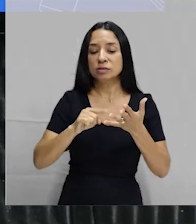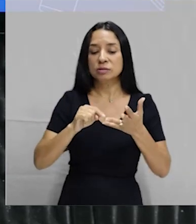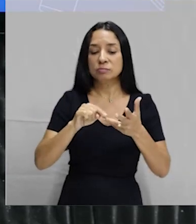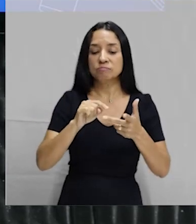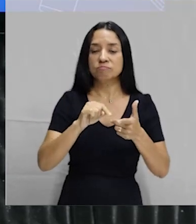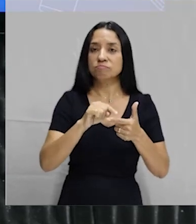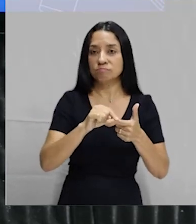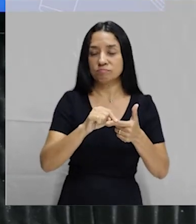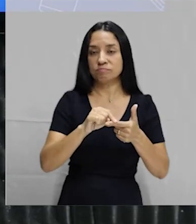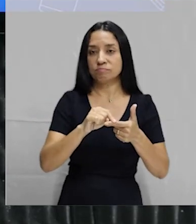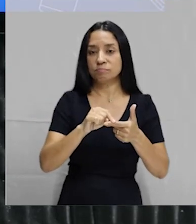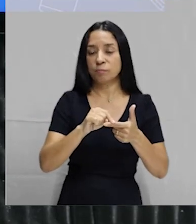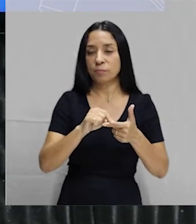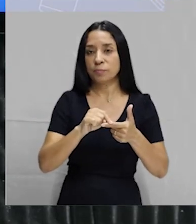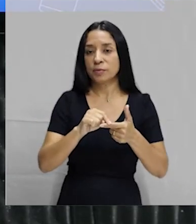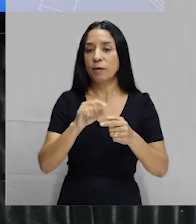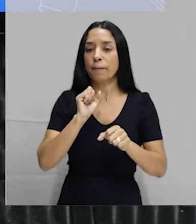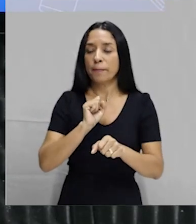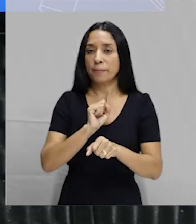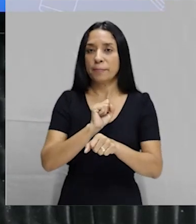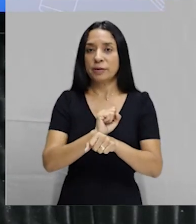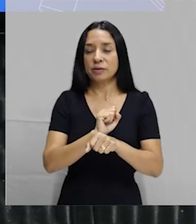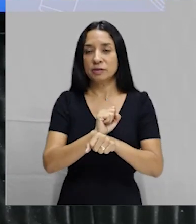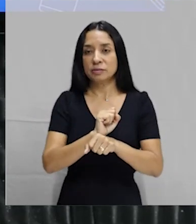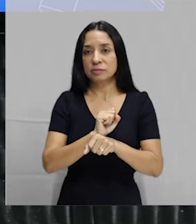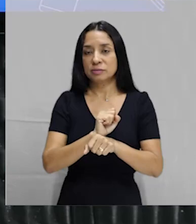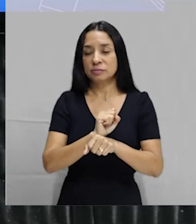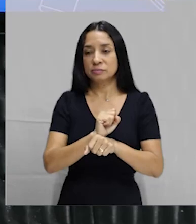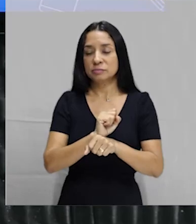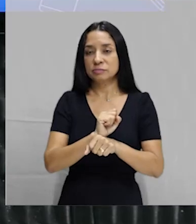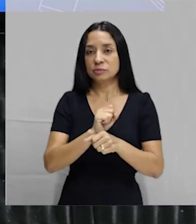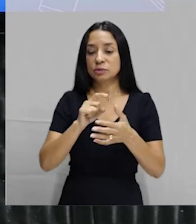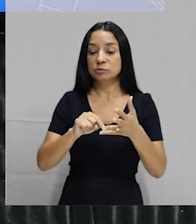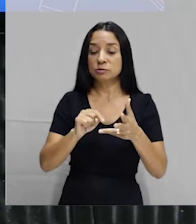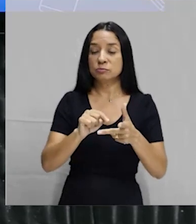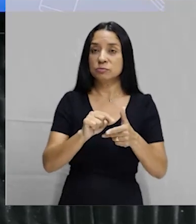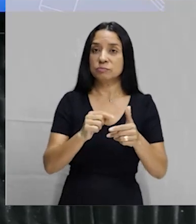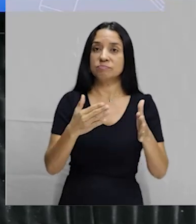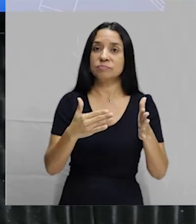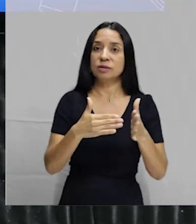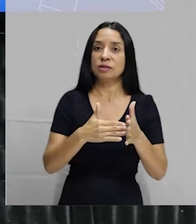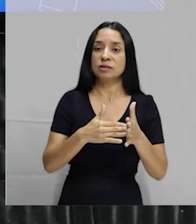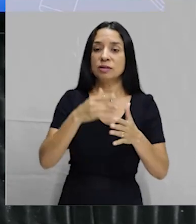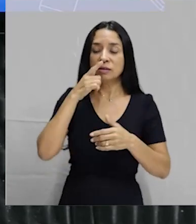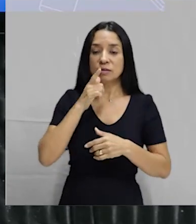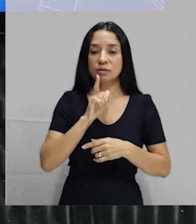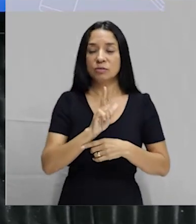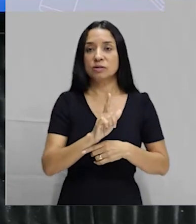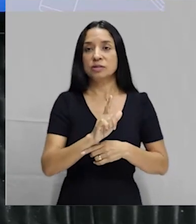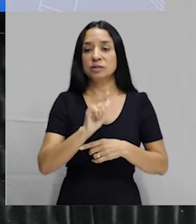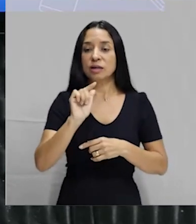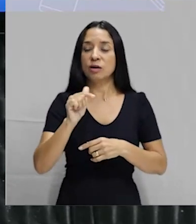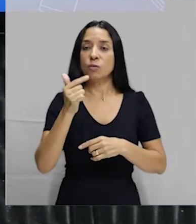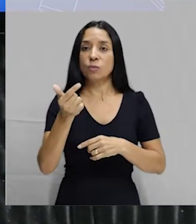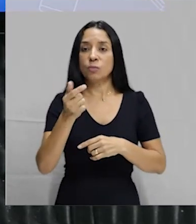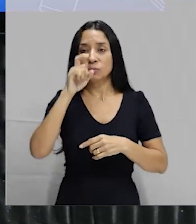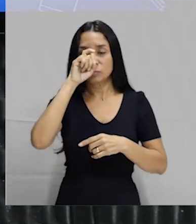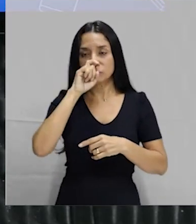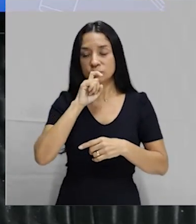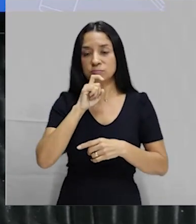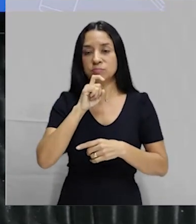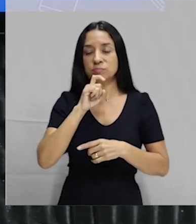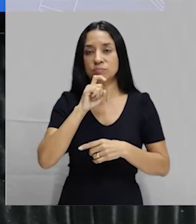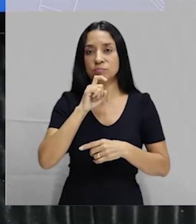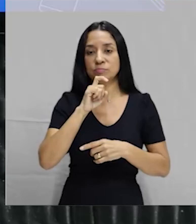menstrual. E ele vai parar de ser contado até alcançar a próxima menstruação,